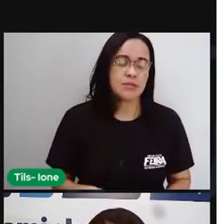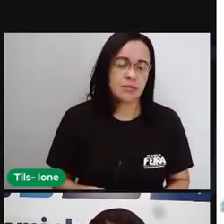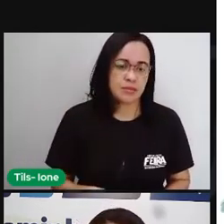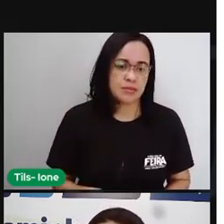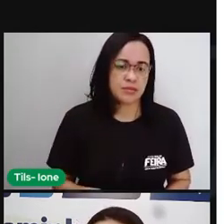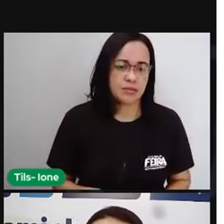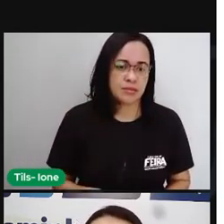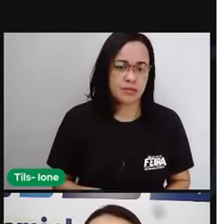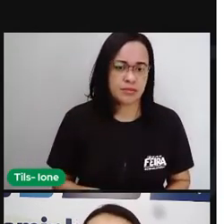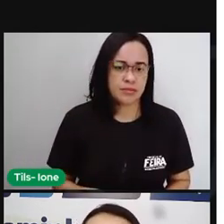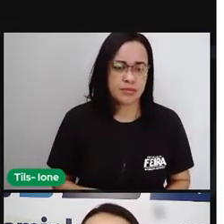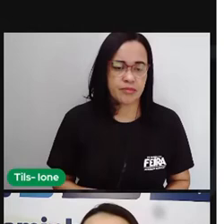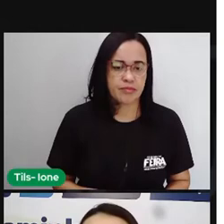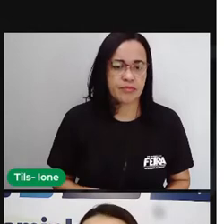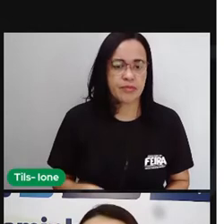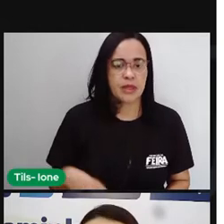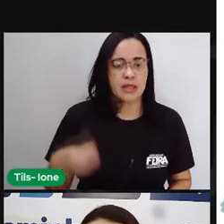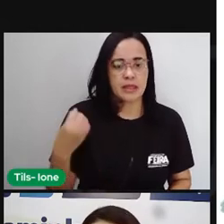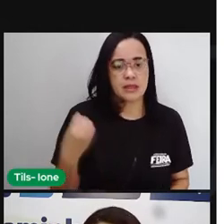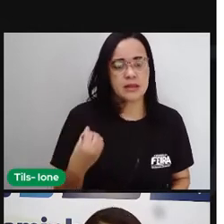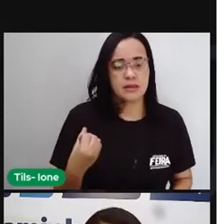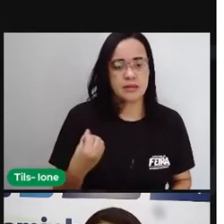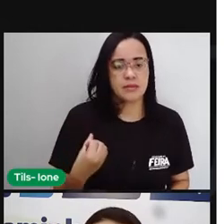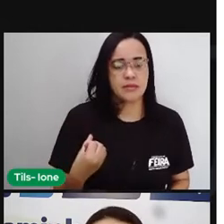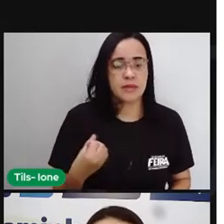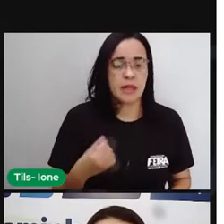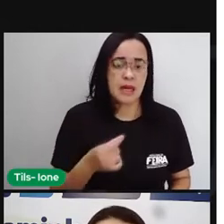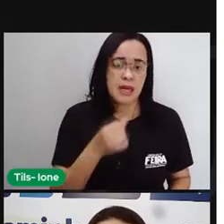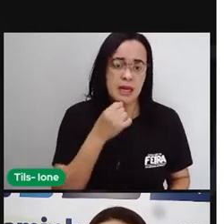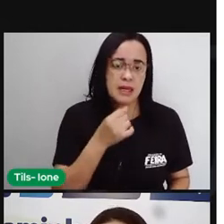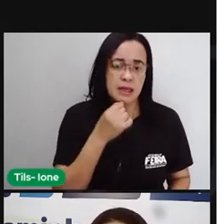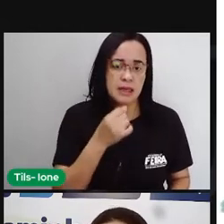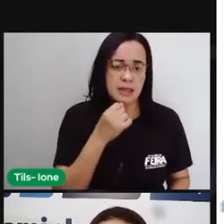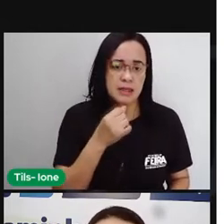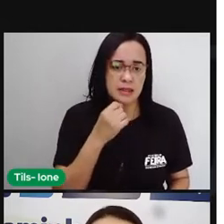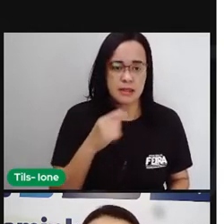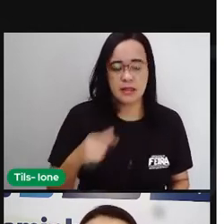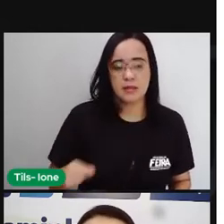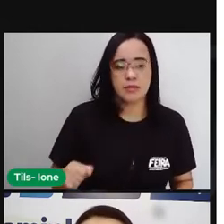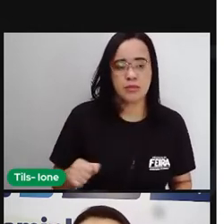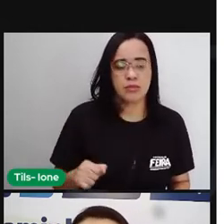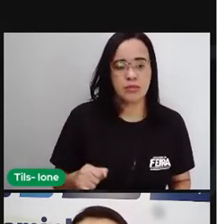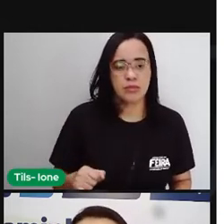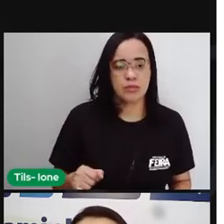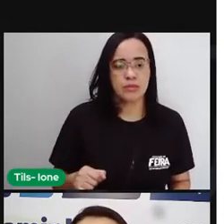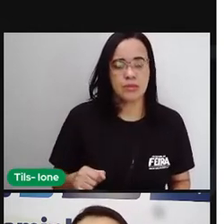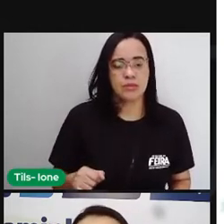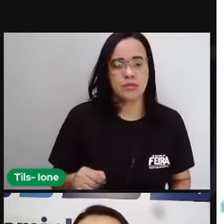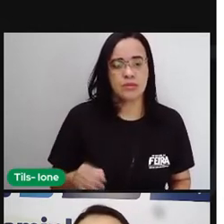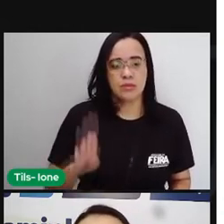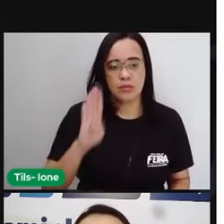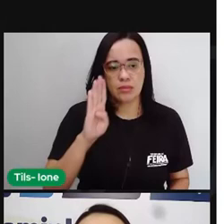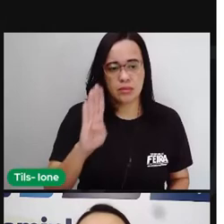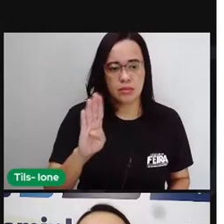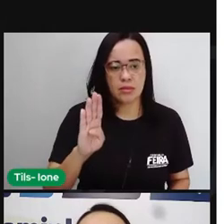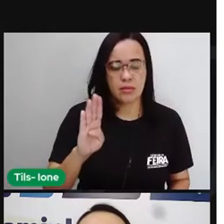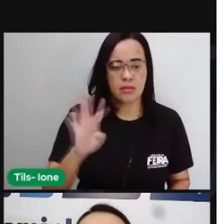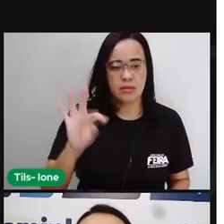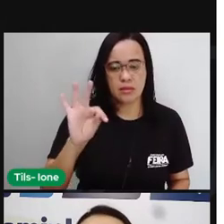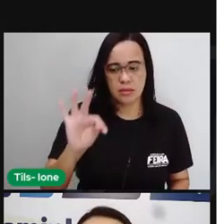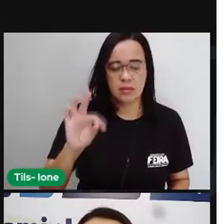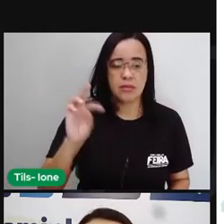minuto e multiplico por 60. 72 vezes 60 igual a